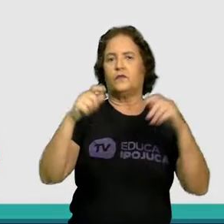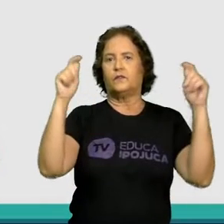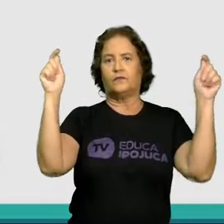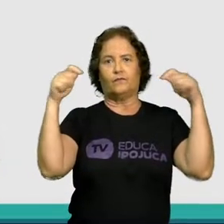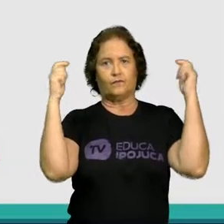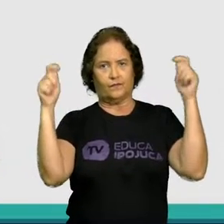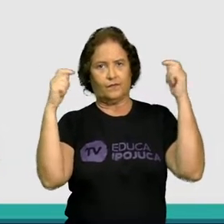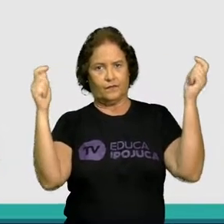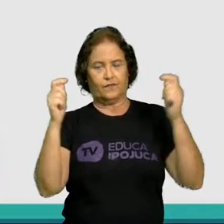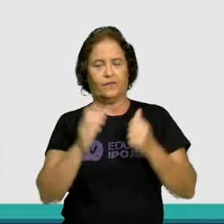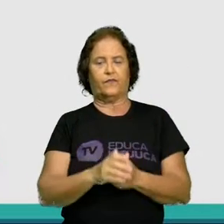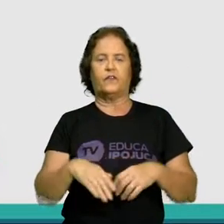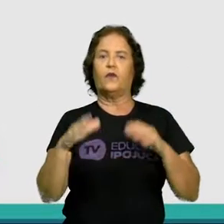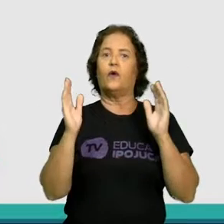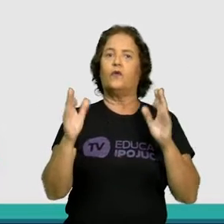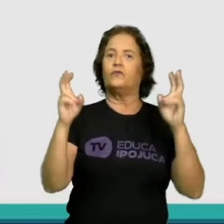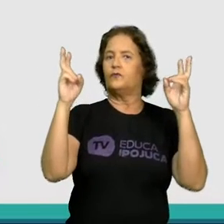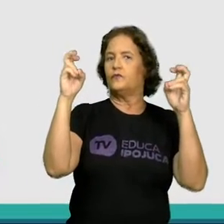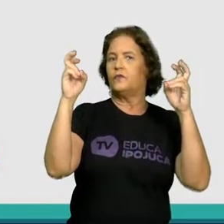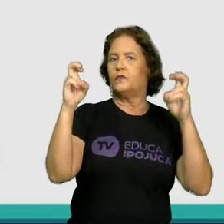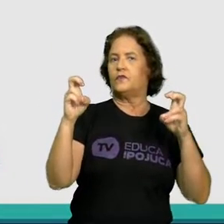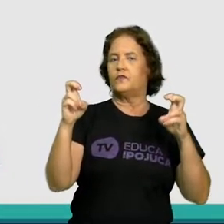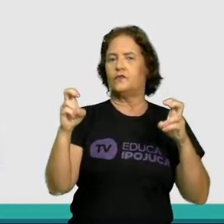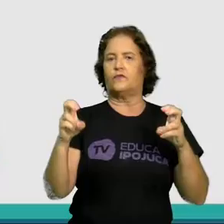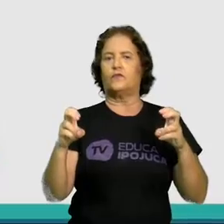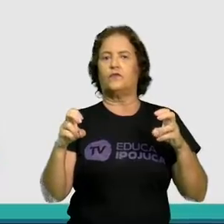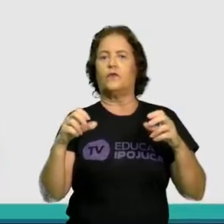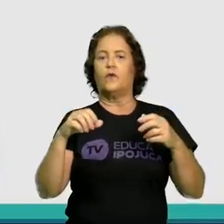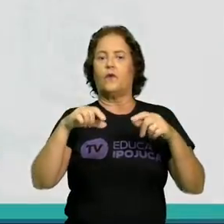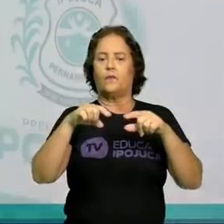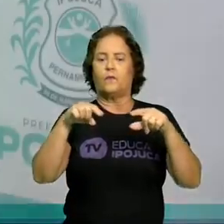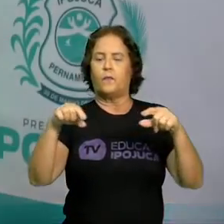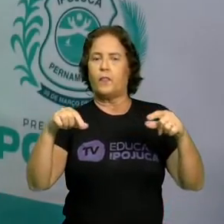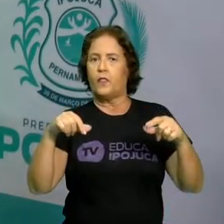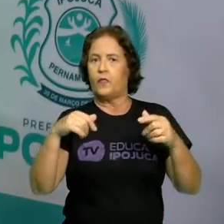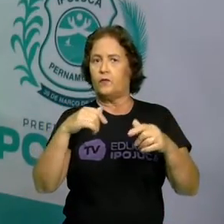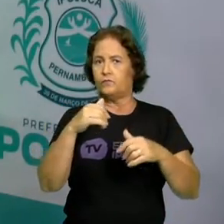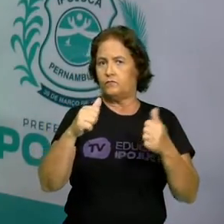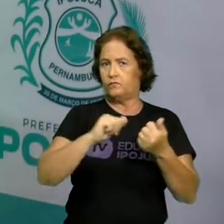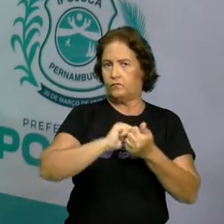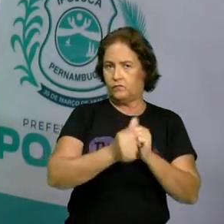trabalhando salão, jogos, teatros e jogos sensoriais.